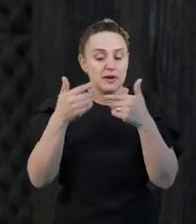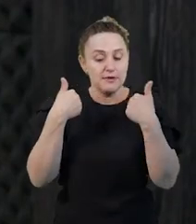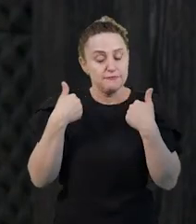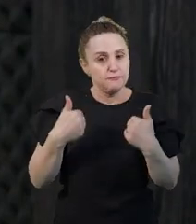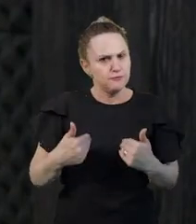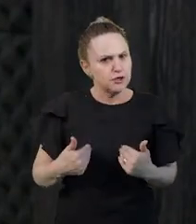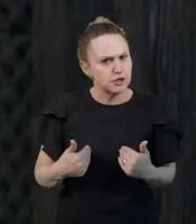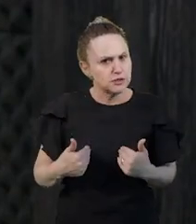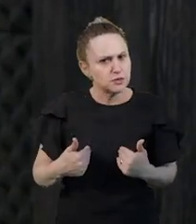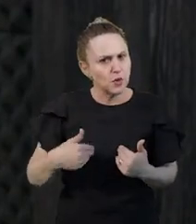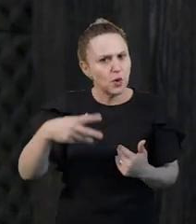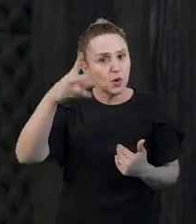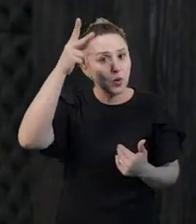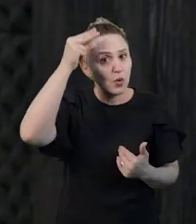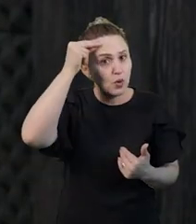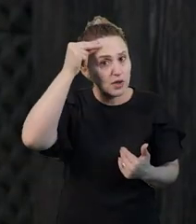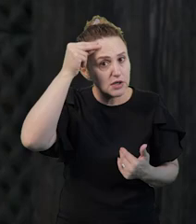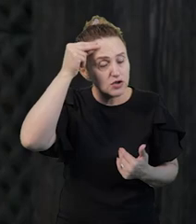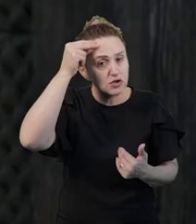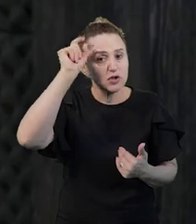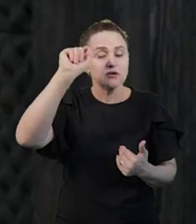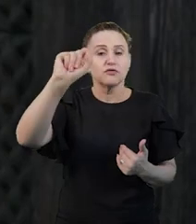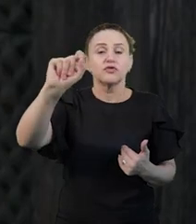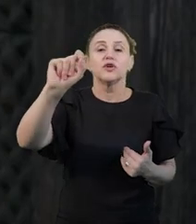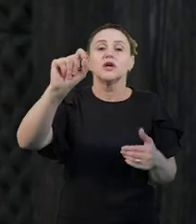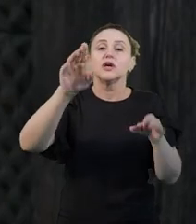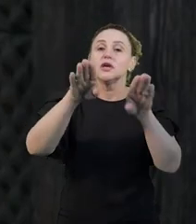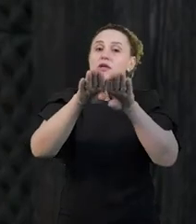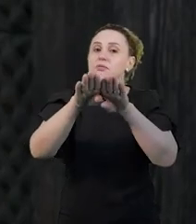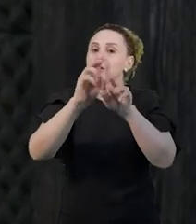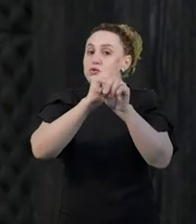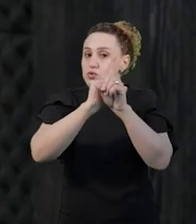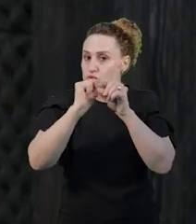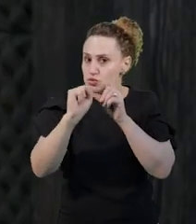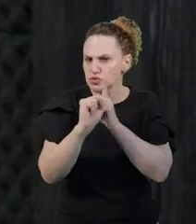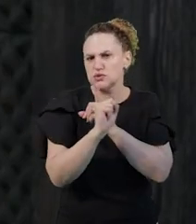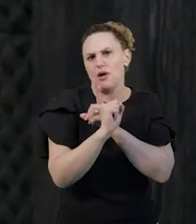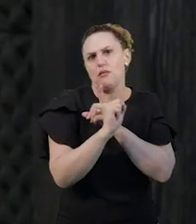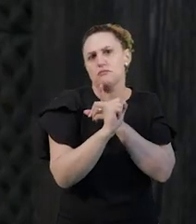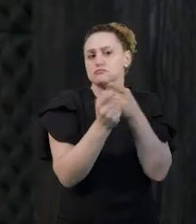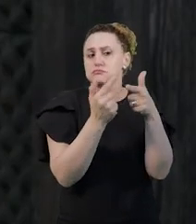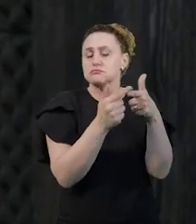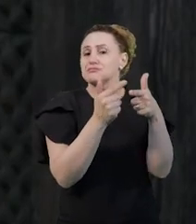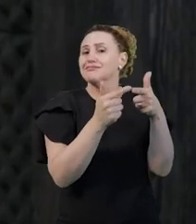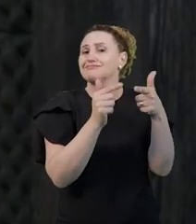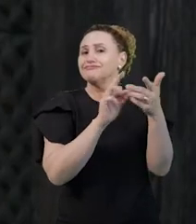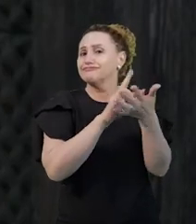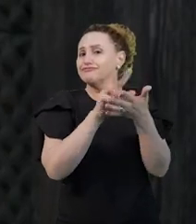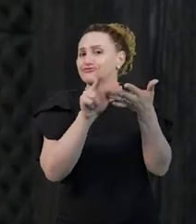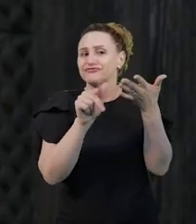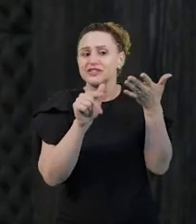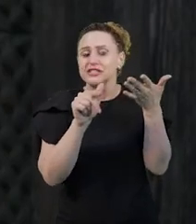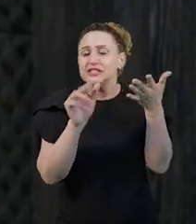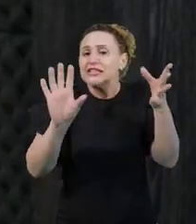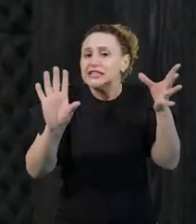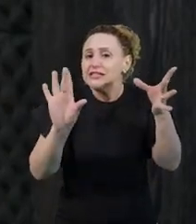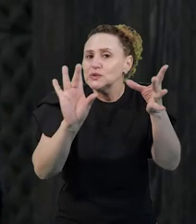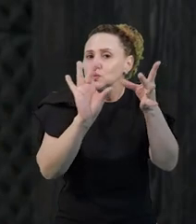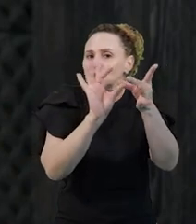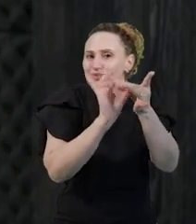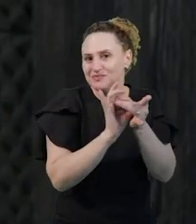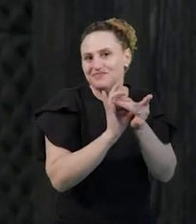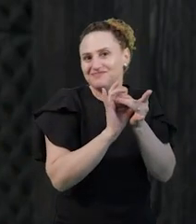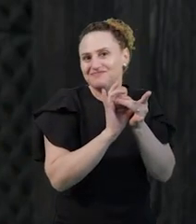cognitivo, é problema social, enfim, são coisas que estão tudo junto, estão todas